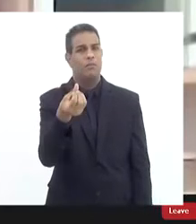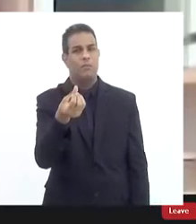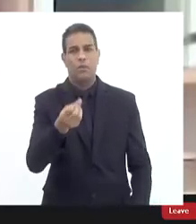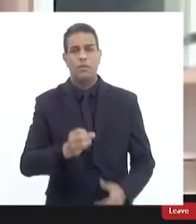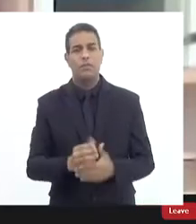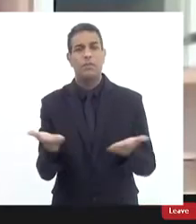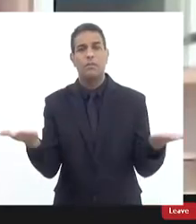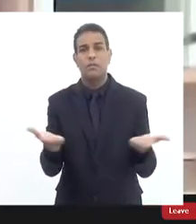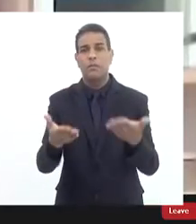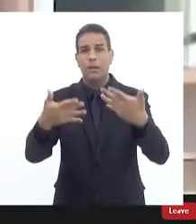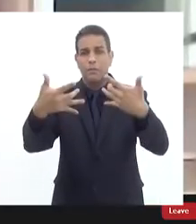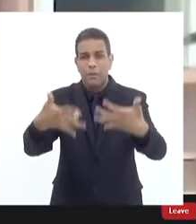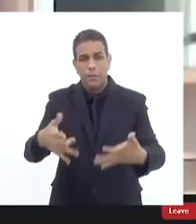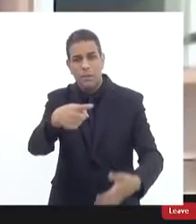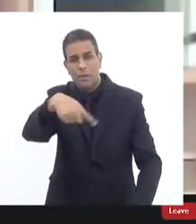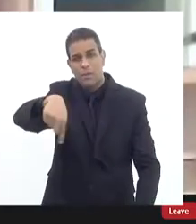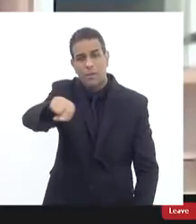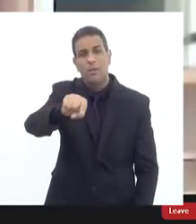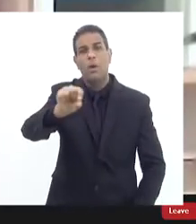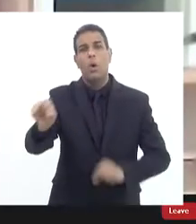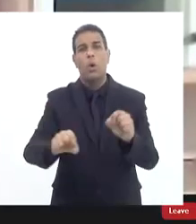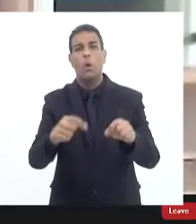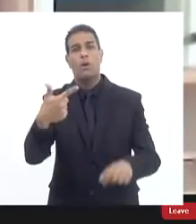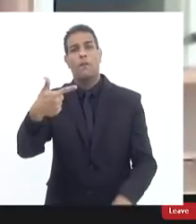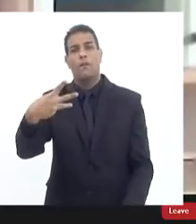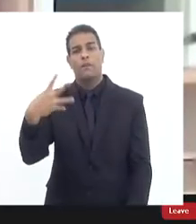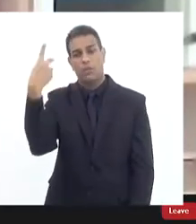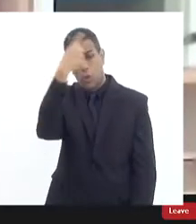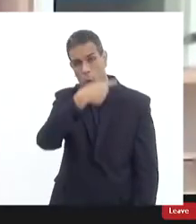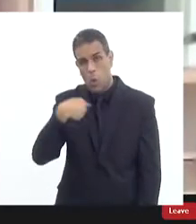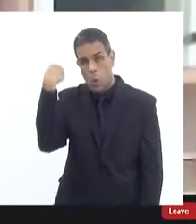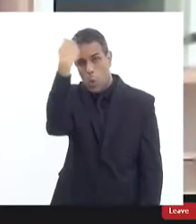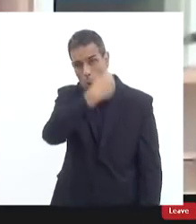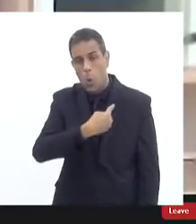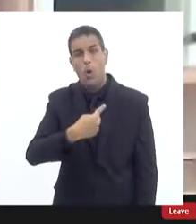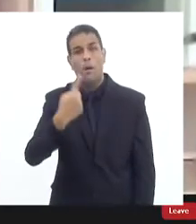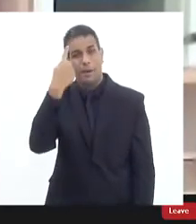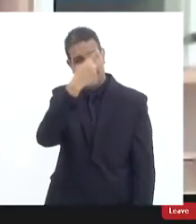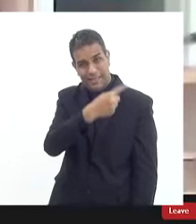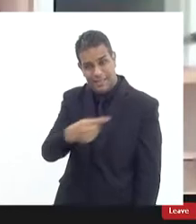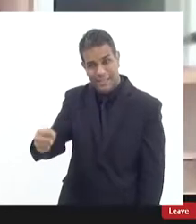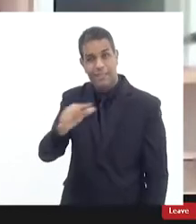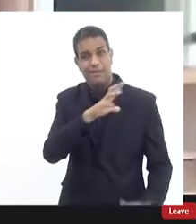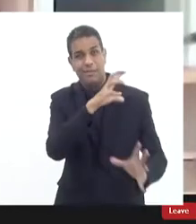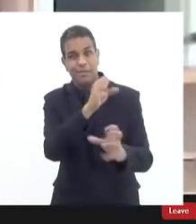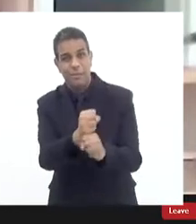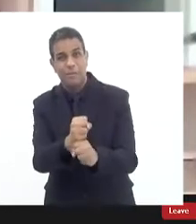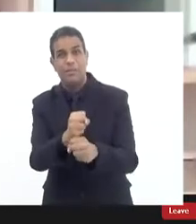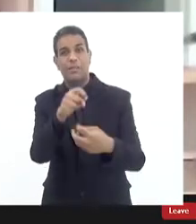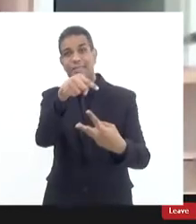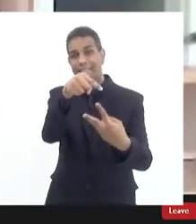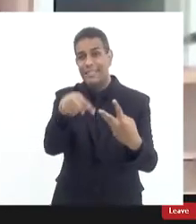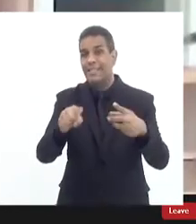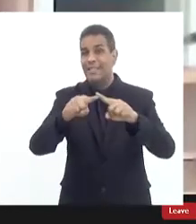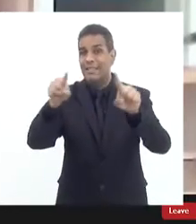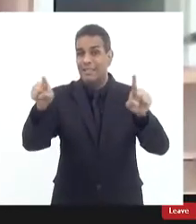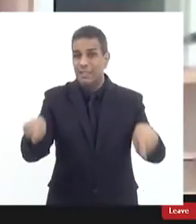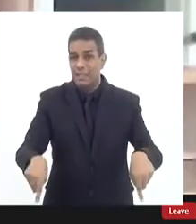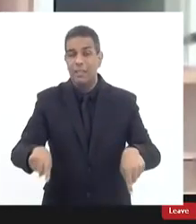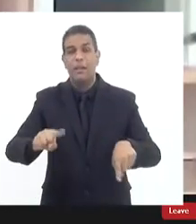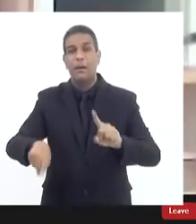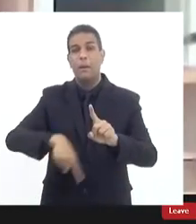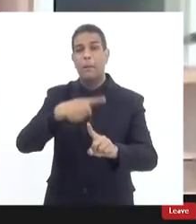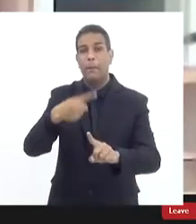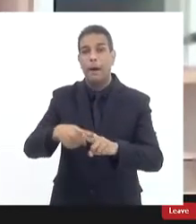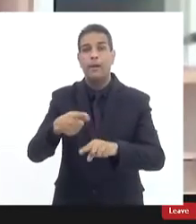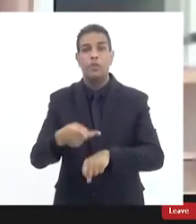estruturado nós temos 24 horas por dia 7 dias por semana 3 servidores e 3 promotores